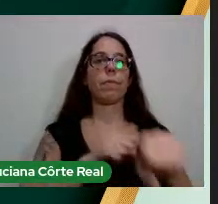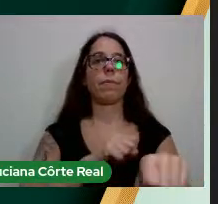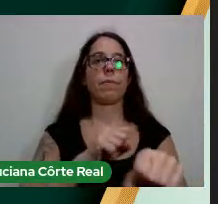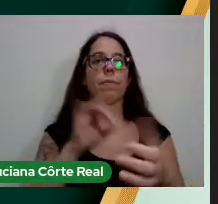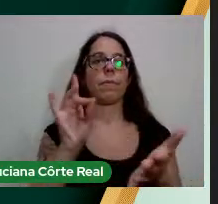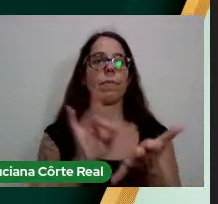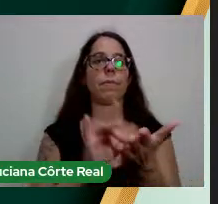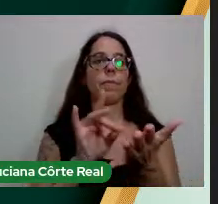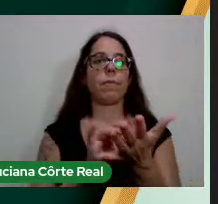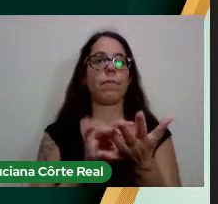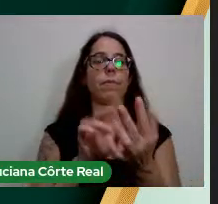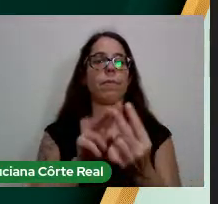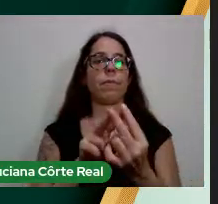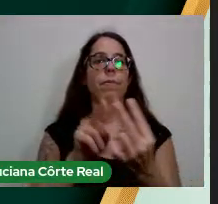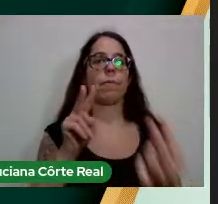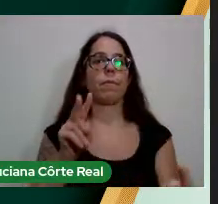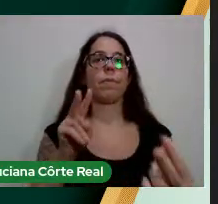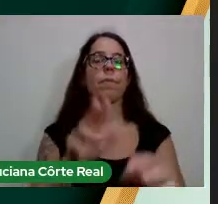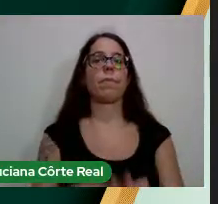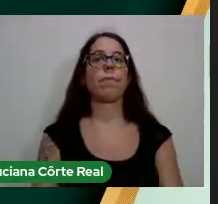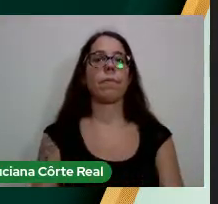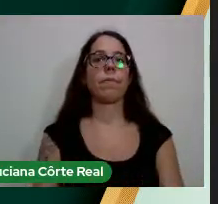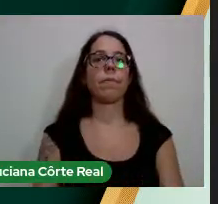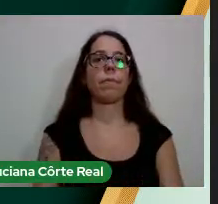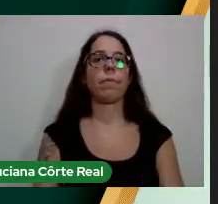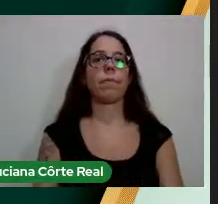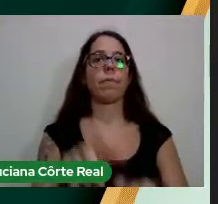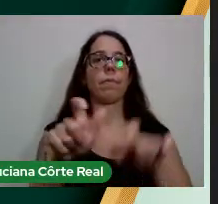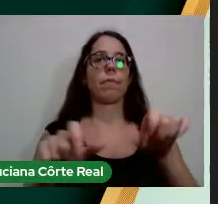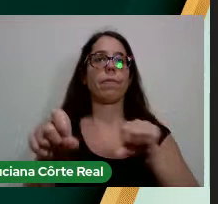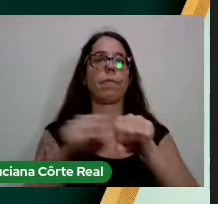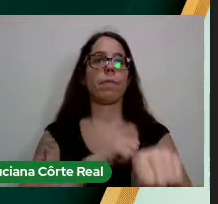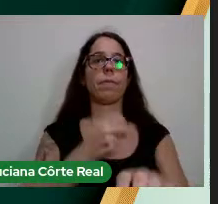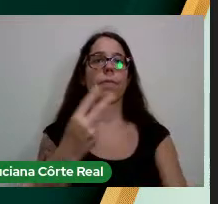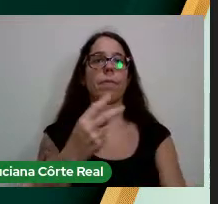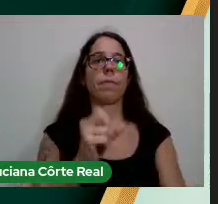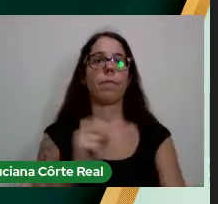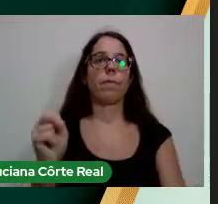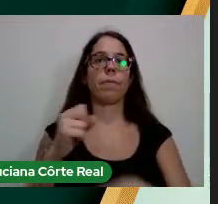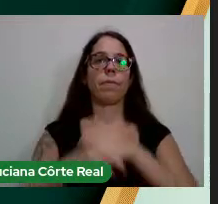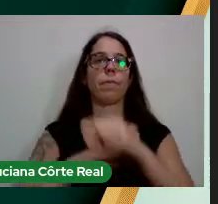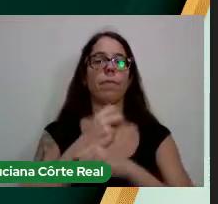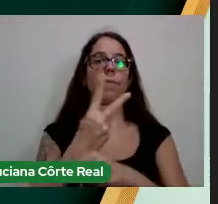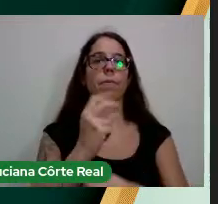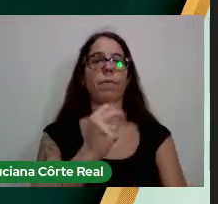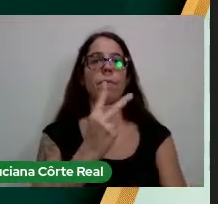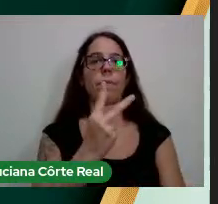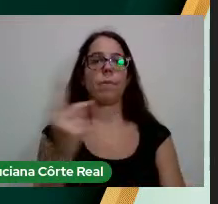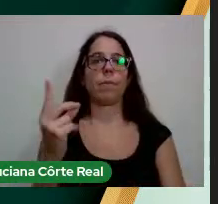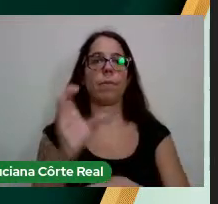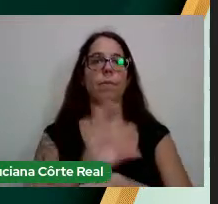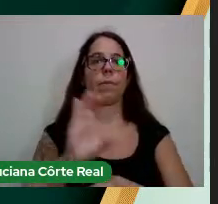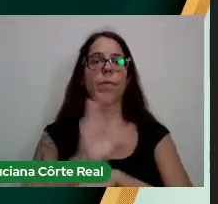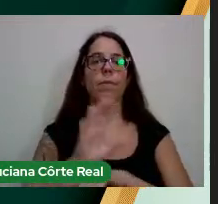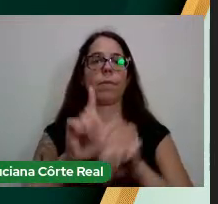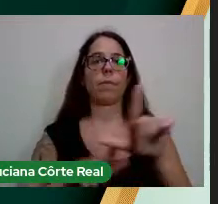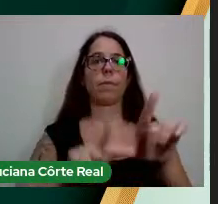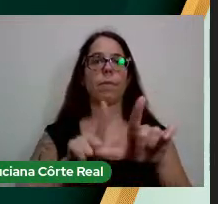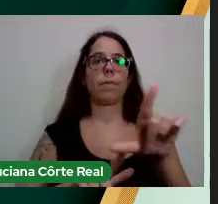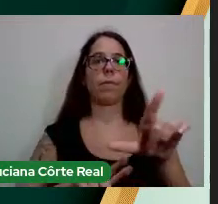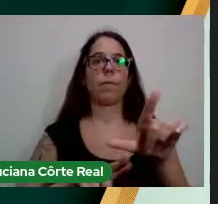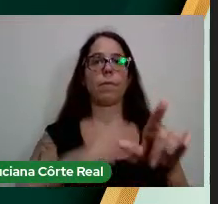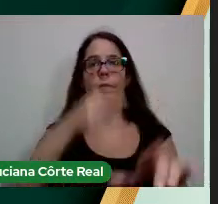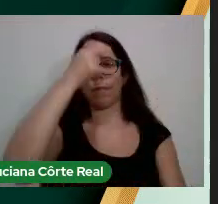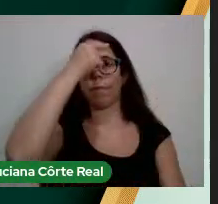de grau virtual dos concludentes do segundo semestre de 2021 no curso de Letras da